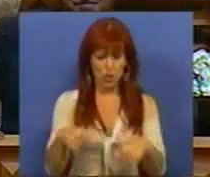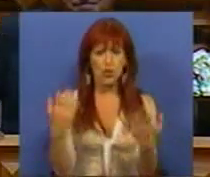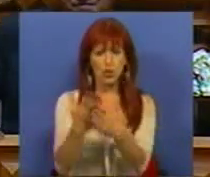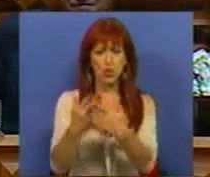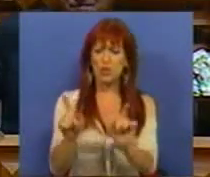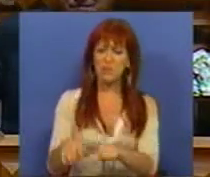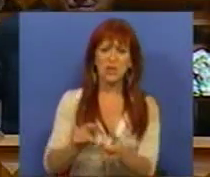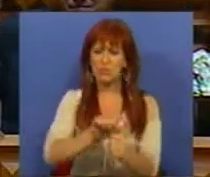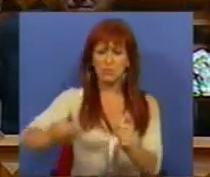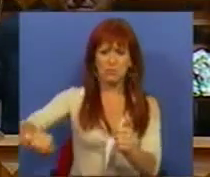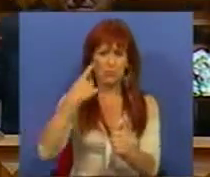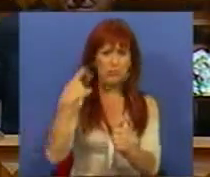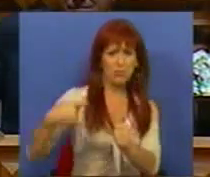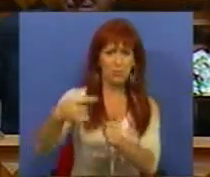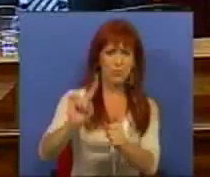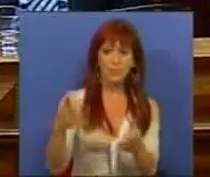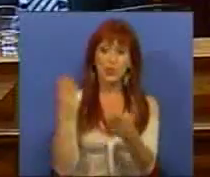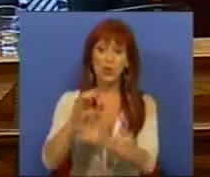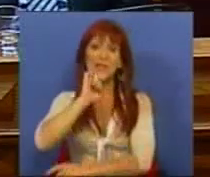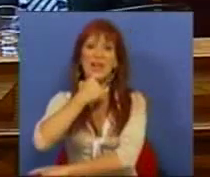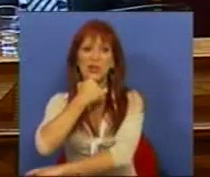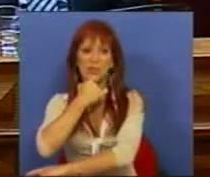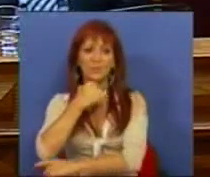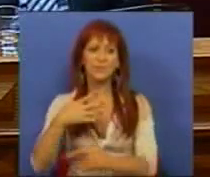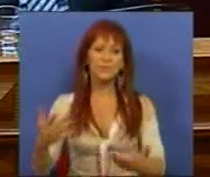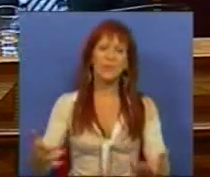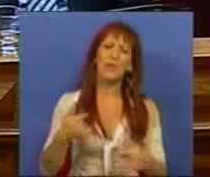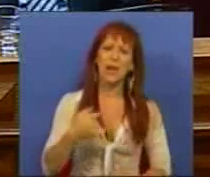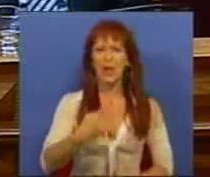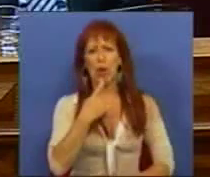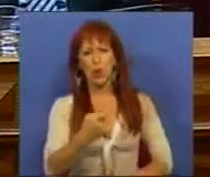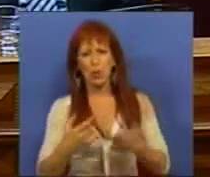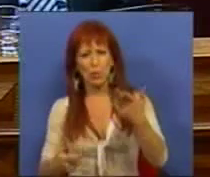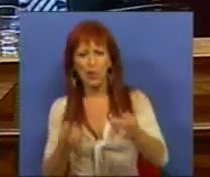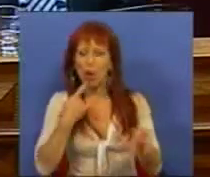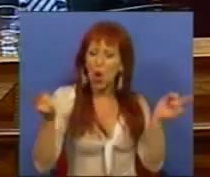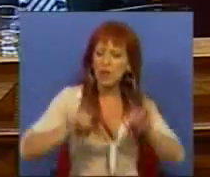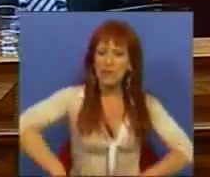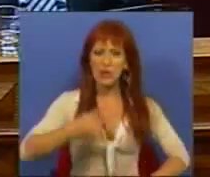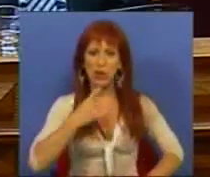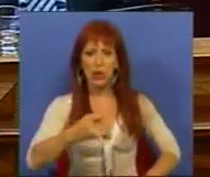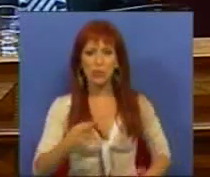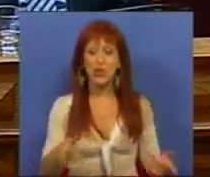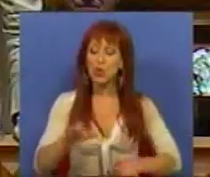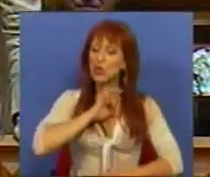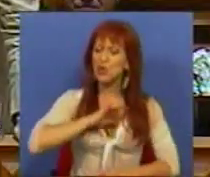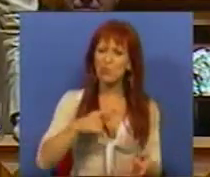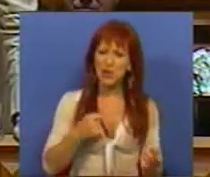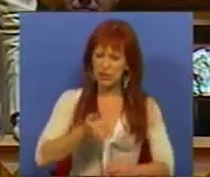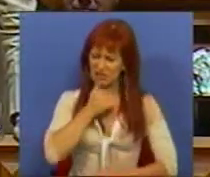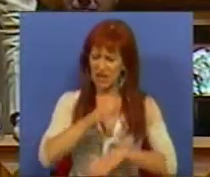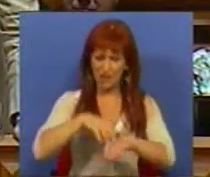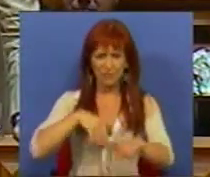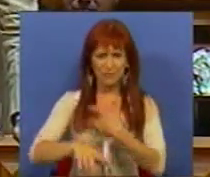estudos, mas não mostramos. Os estudos são secretos. Bem, eu perguntei e volto-lhe a perguntar. O Sr. toma